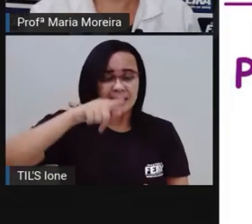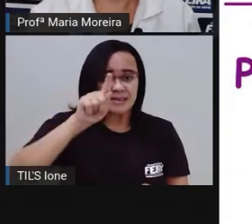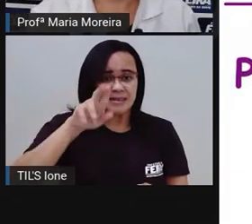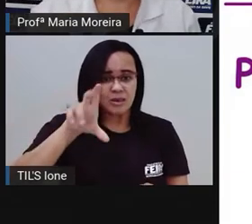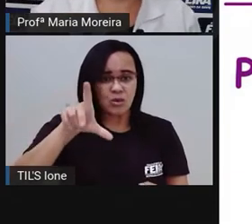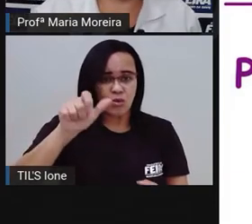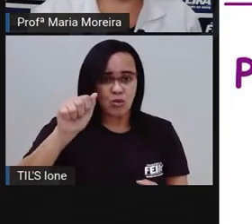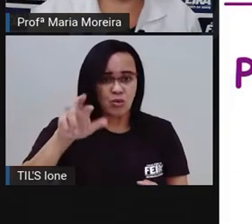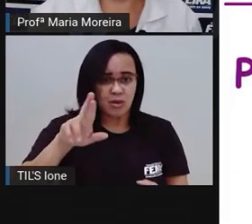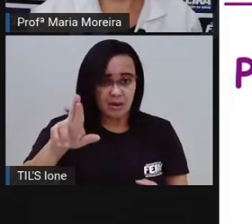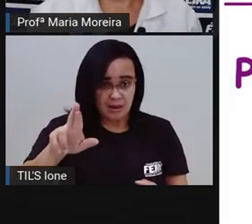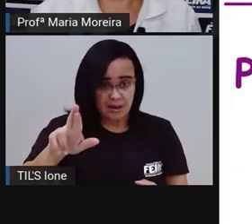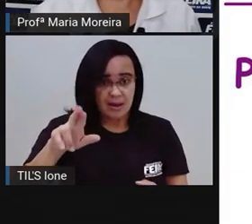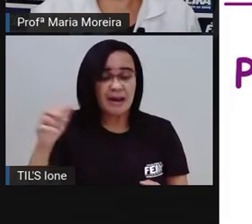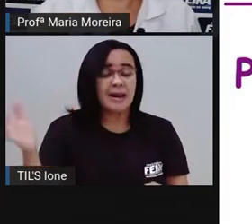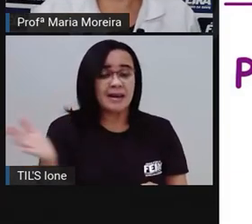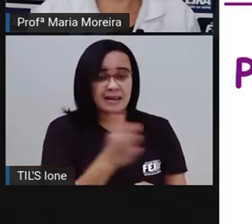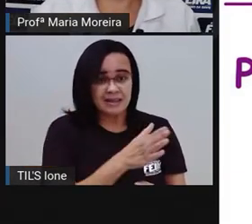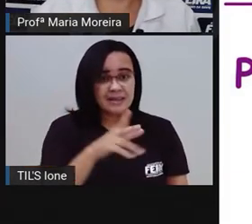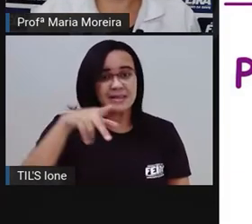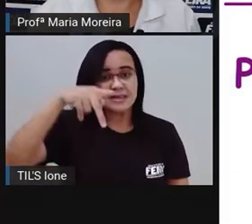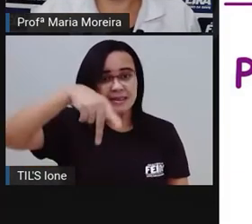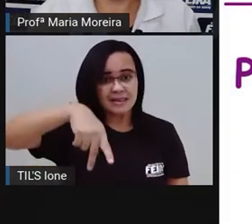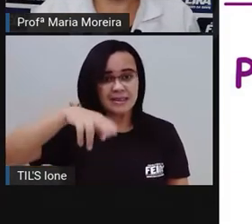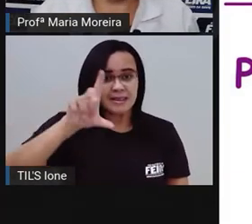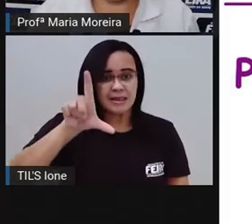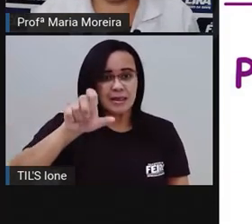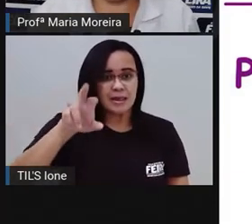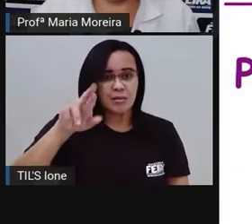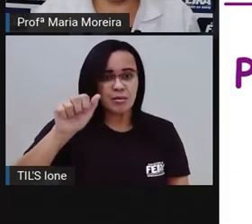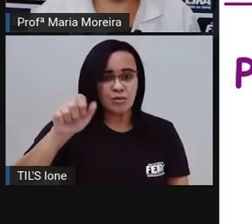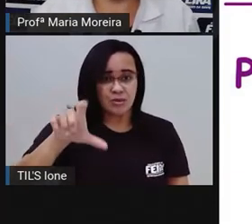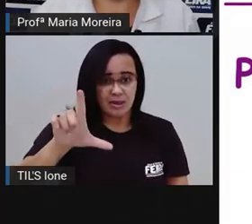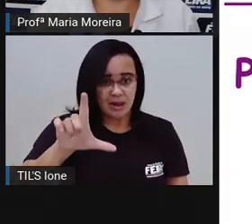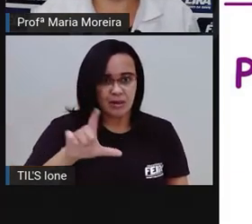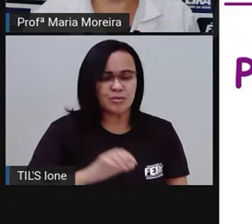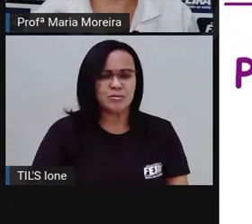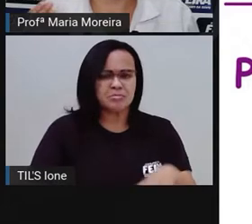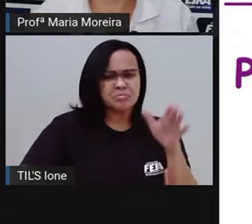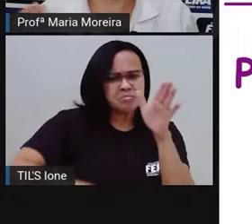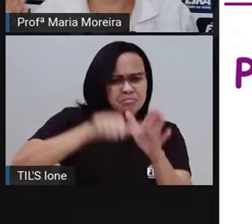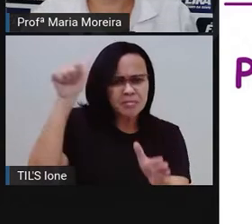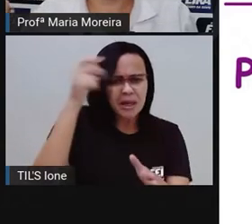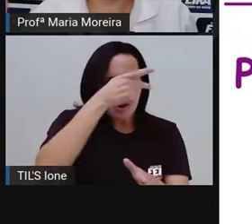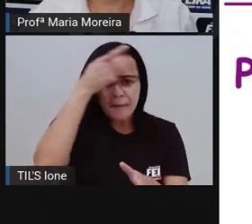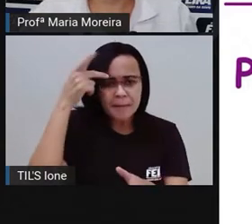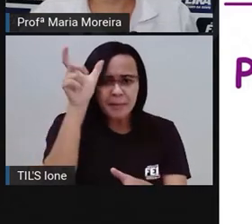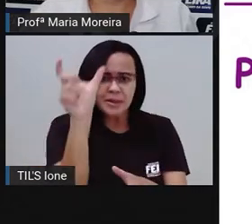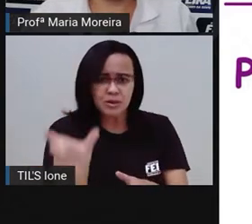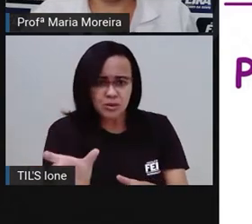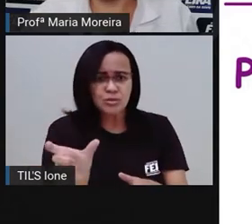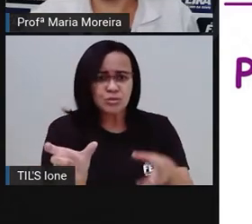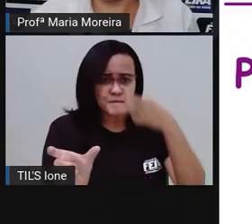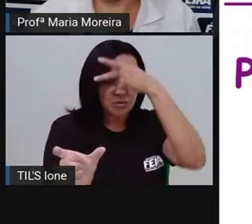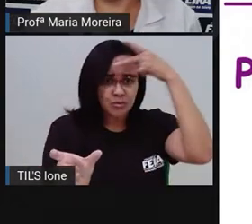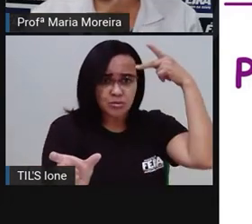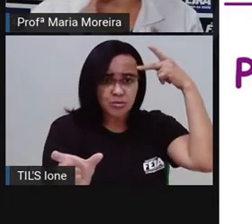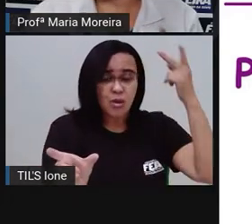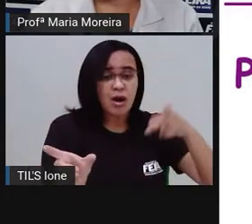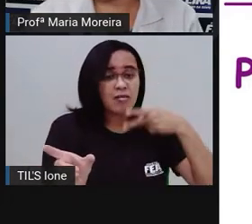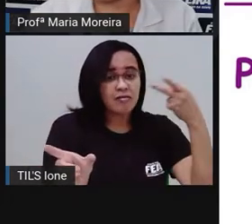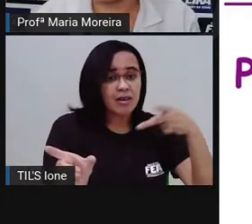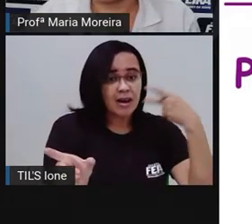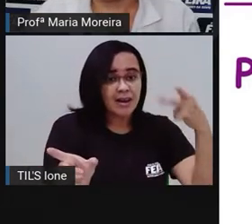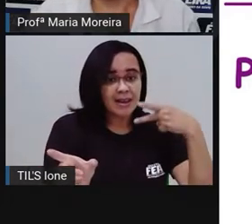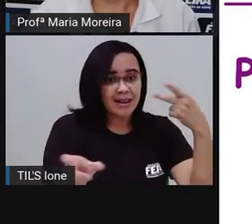singular e do que é plural. Primeira pessoa, eu. Ou seja, é a pessoa que fala, né? Ó,